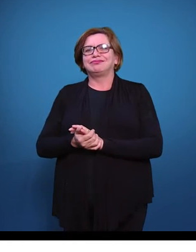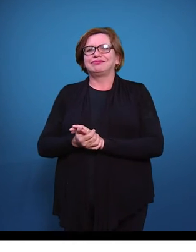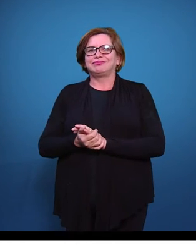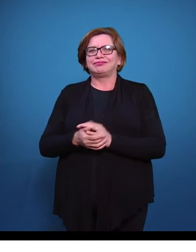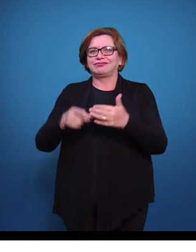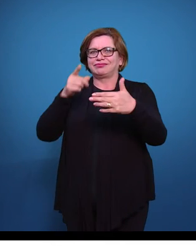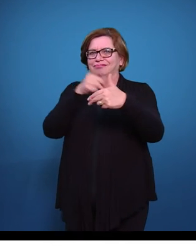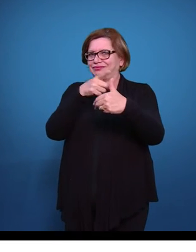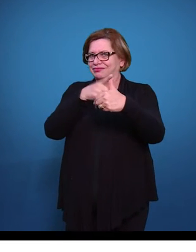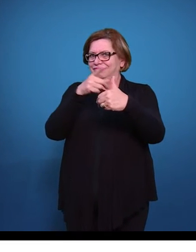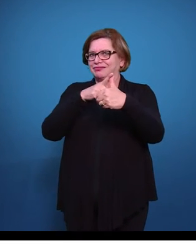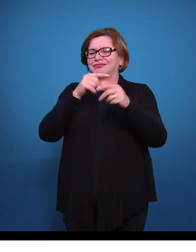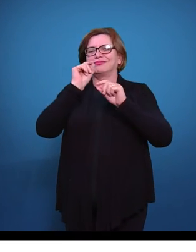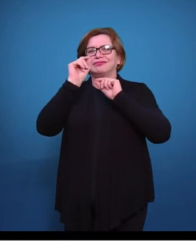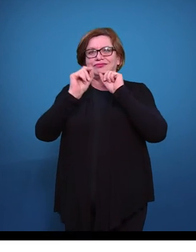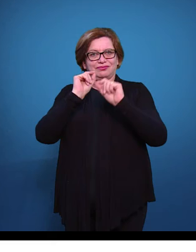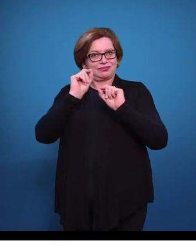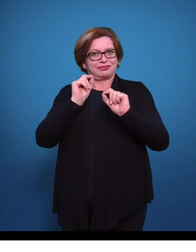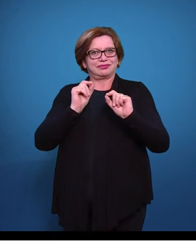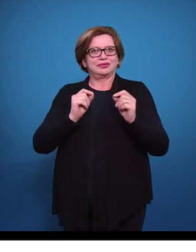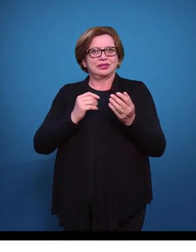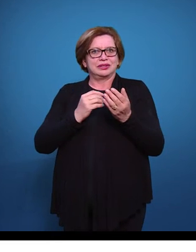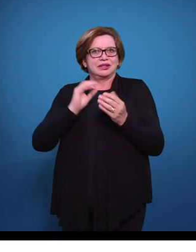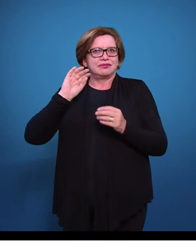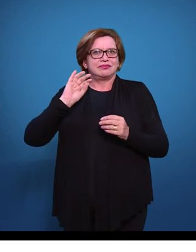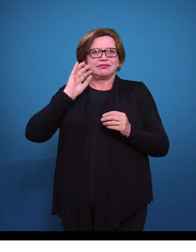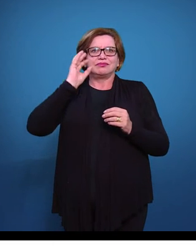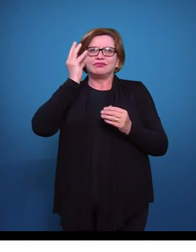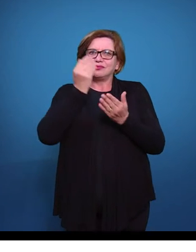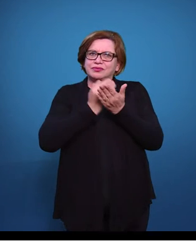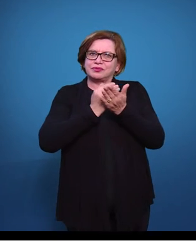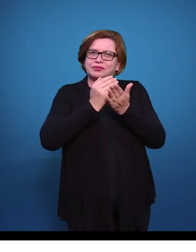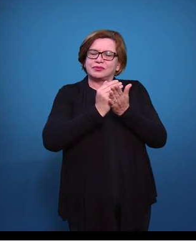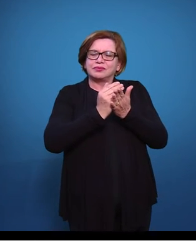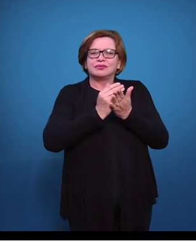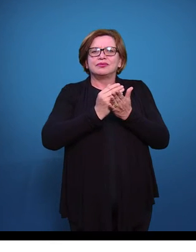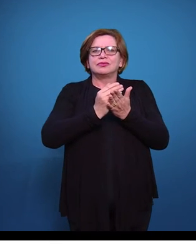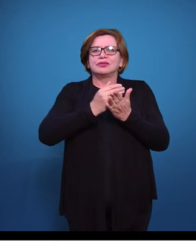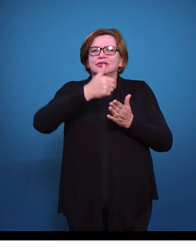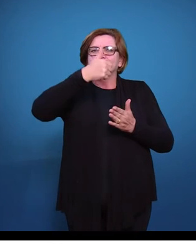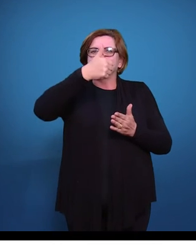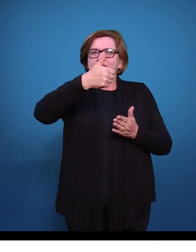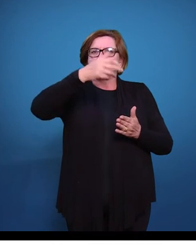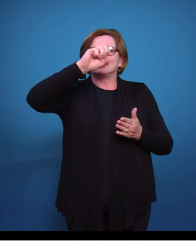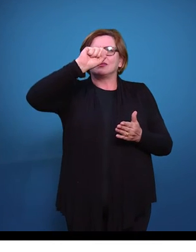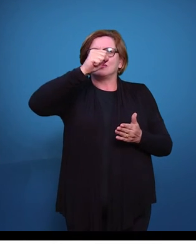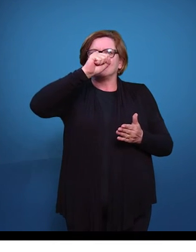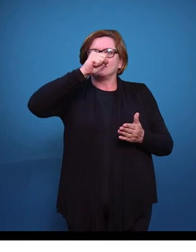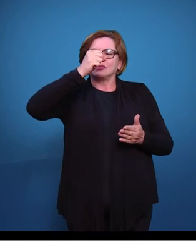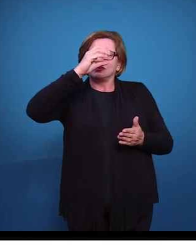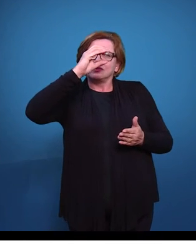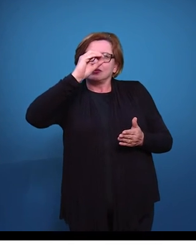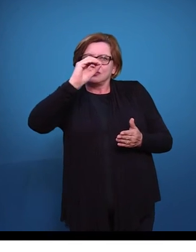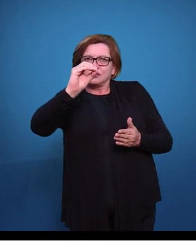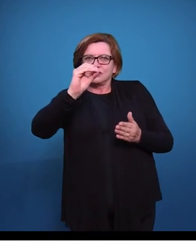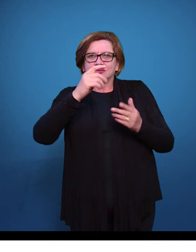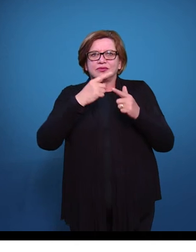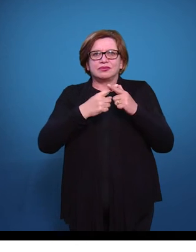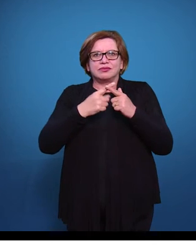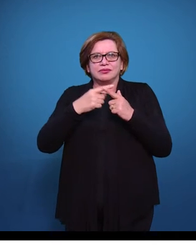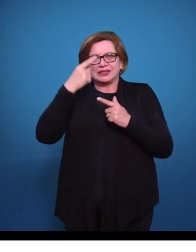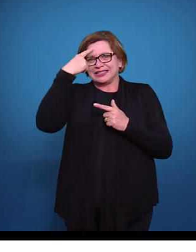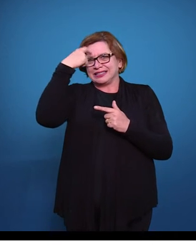Então, a primeira geração da educação à distância ocorreu no início da década de 1880, o que foi possível pela